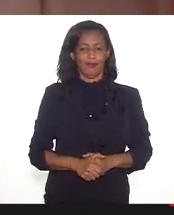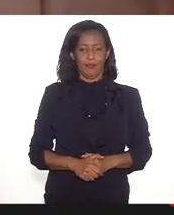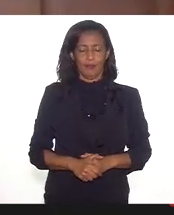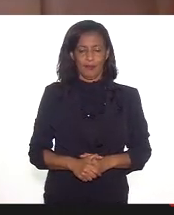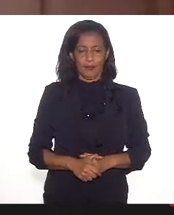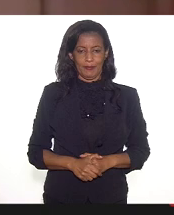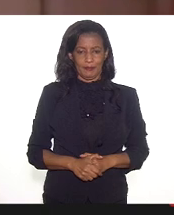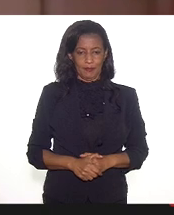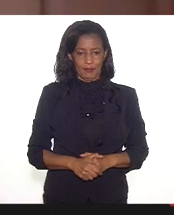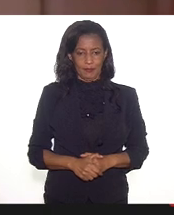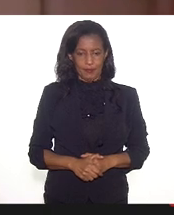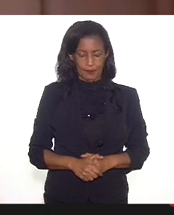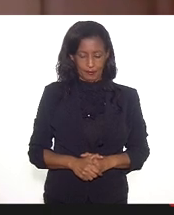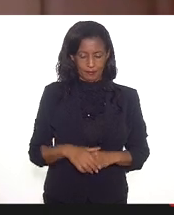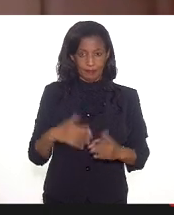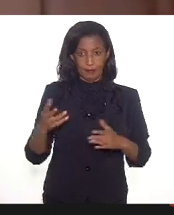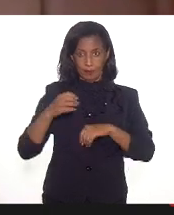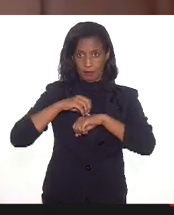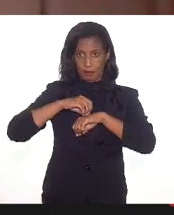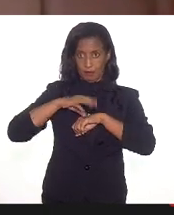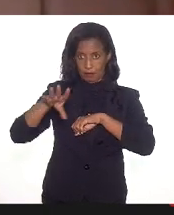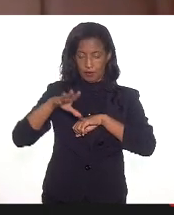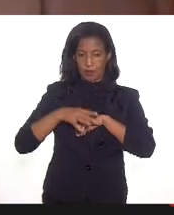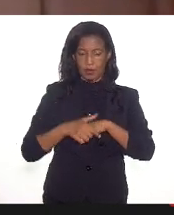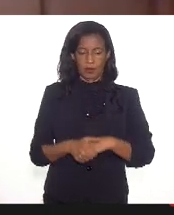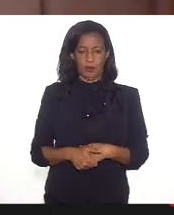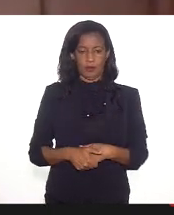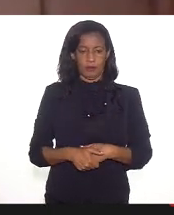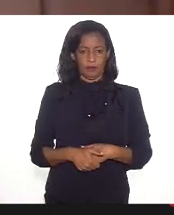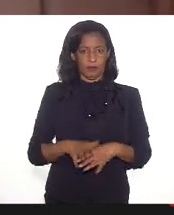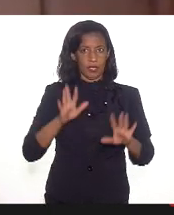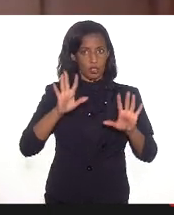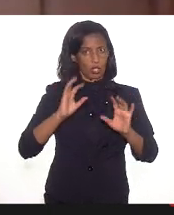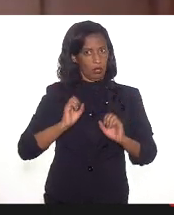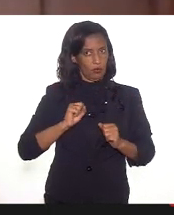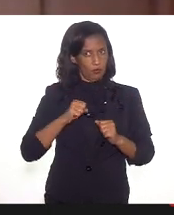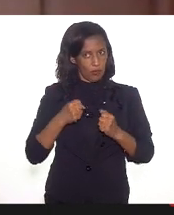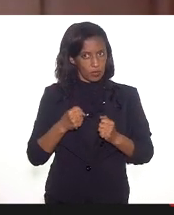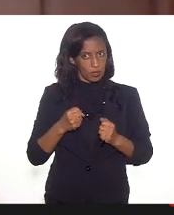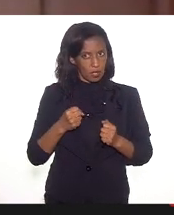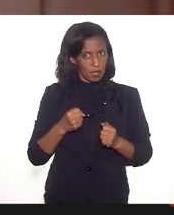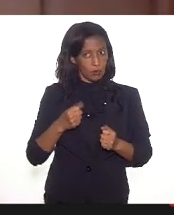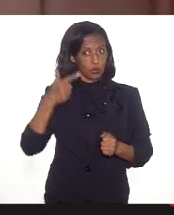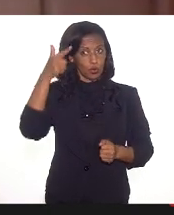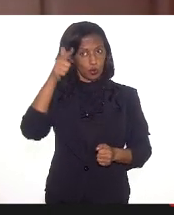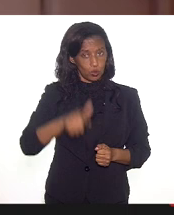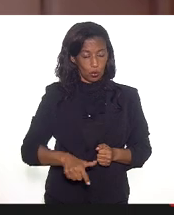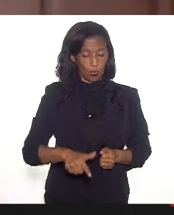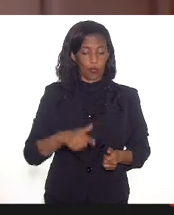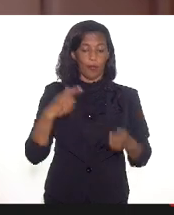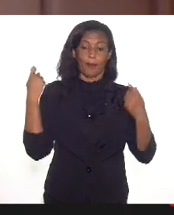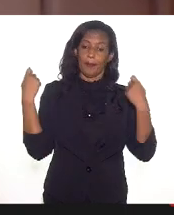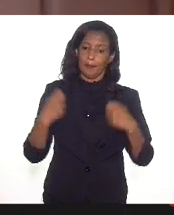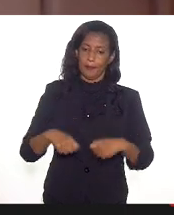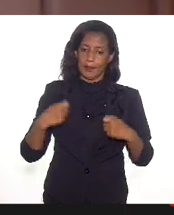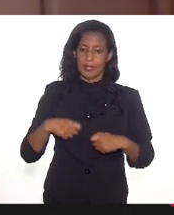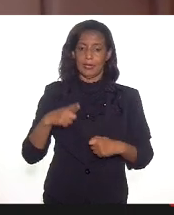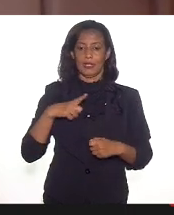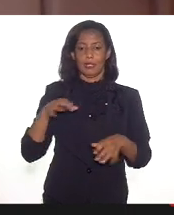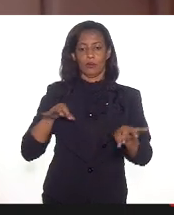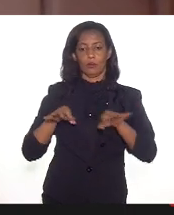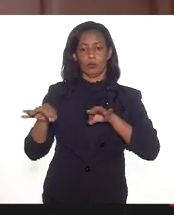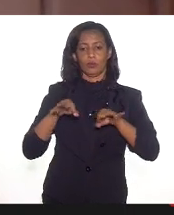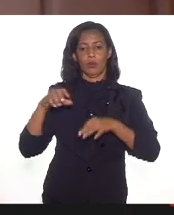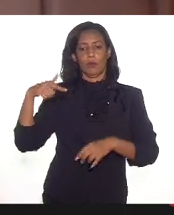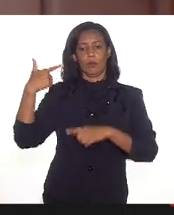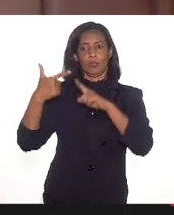passando aqui pelos encaminhamentos e já reforçando pela terceira vez que a gente vai organizar já